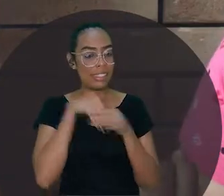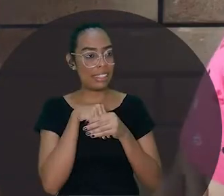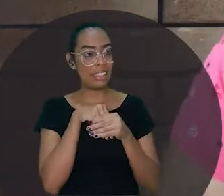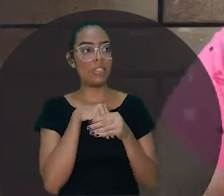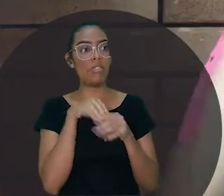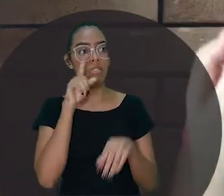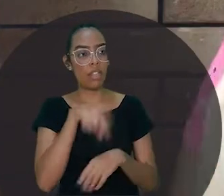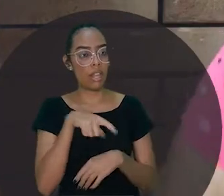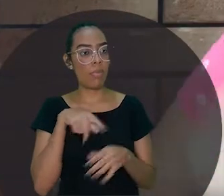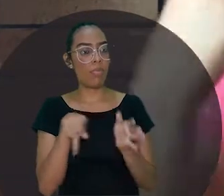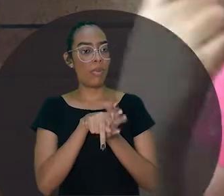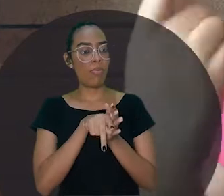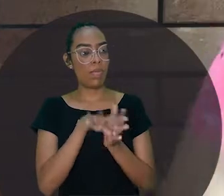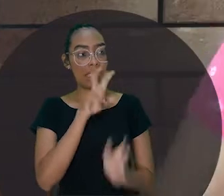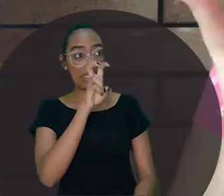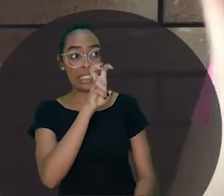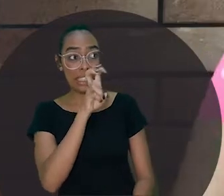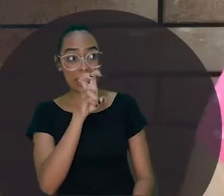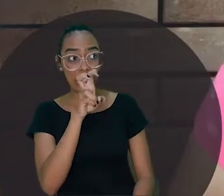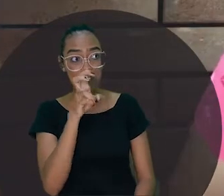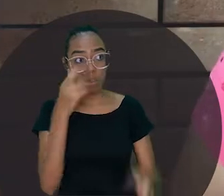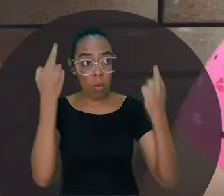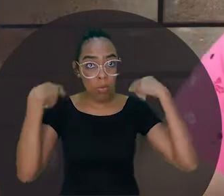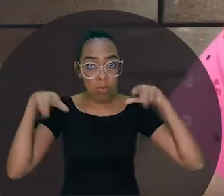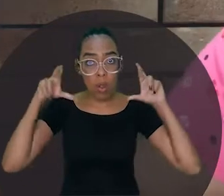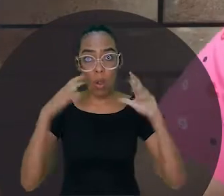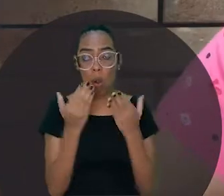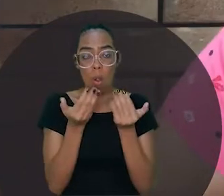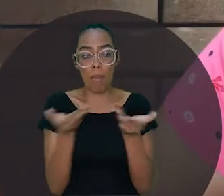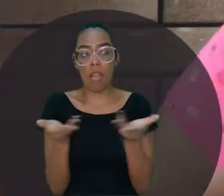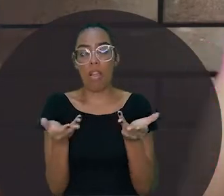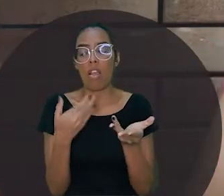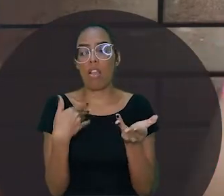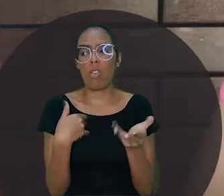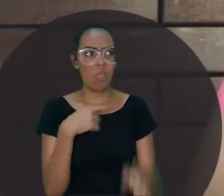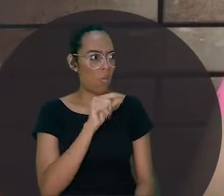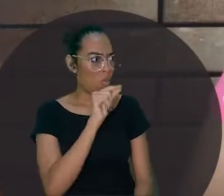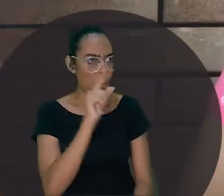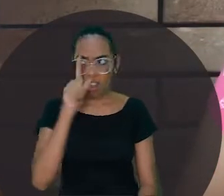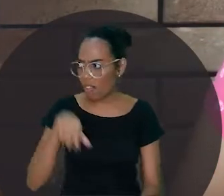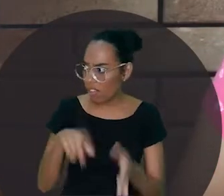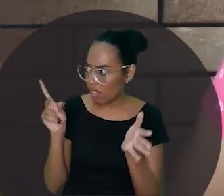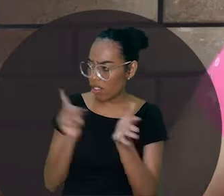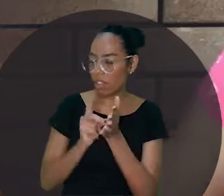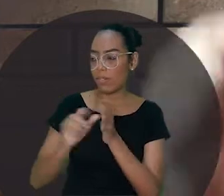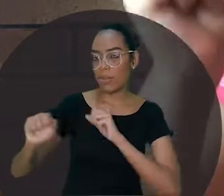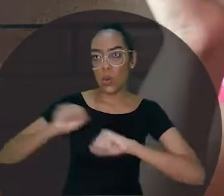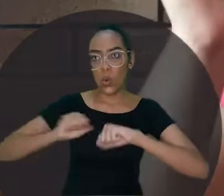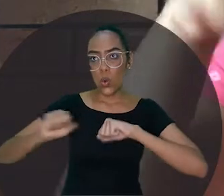cabrito. Os jacaré tão pegando, é de cinco cabritos pra comer de uma vez. Ele, o quê? É mesmo?